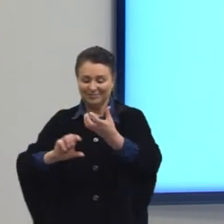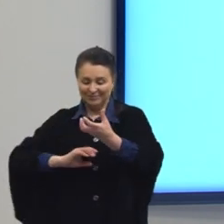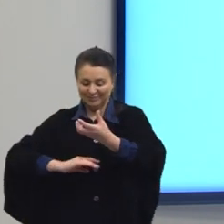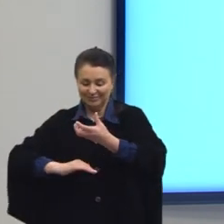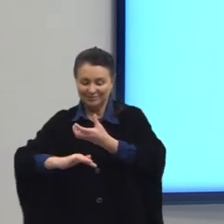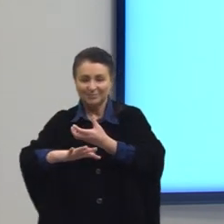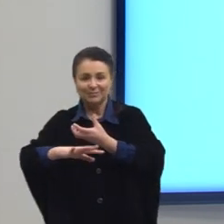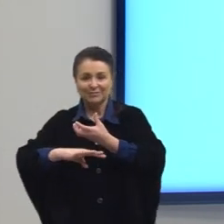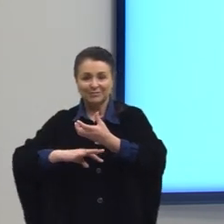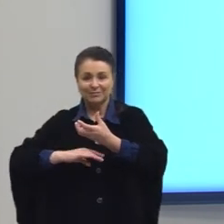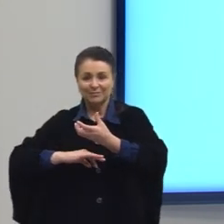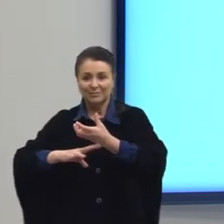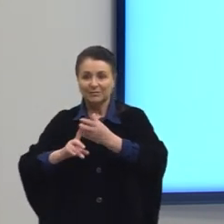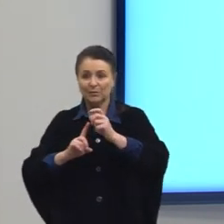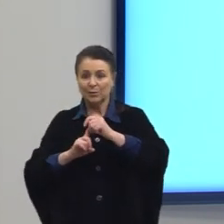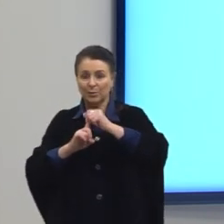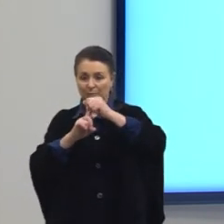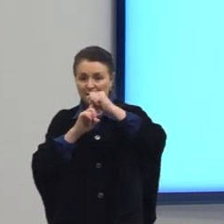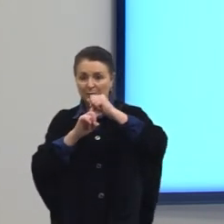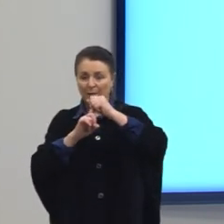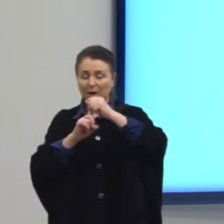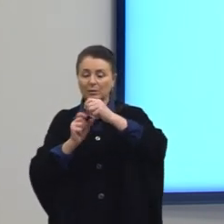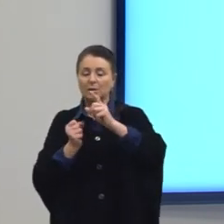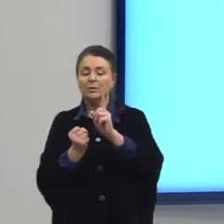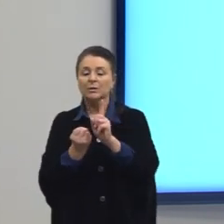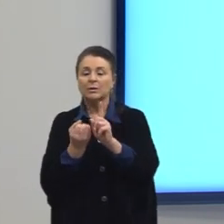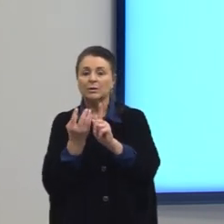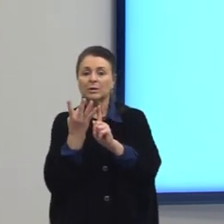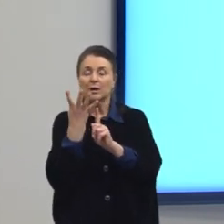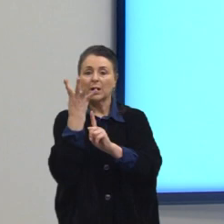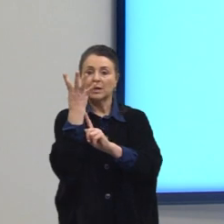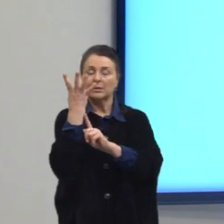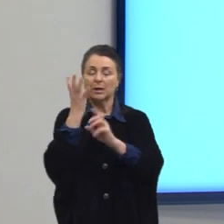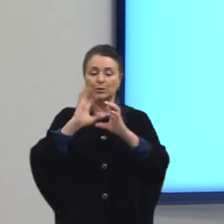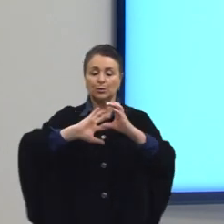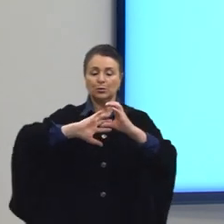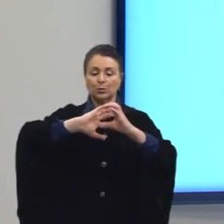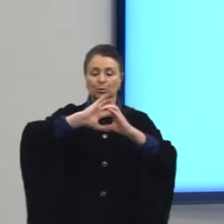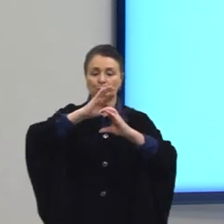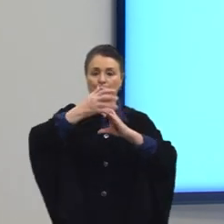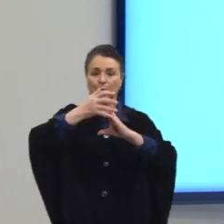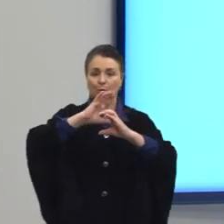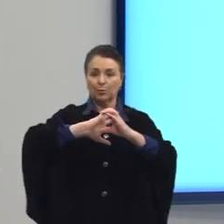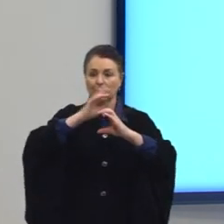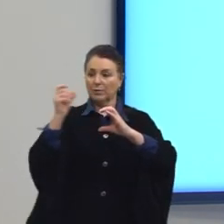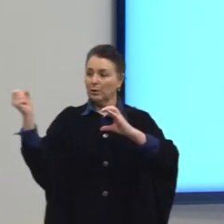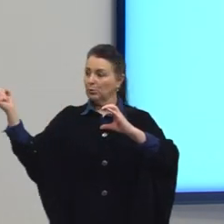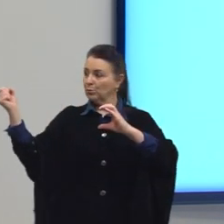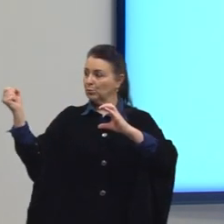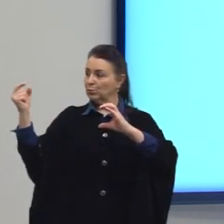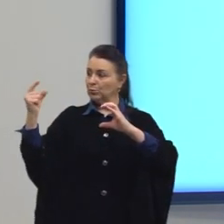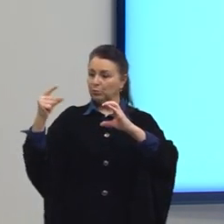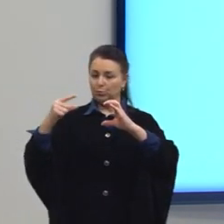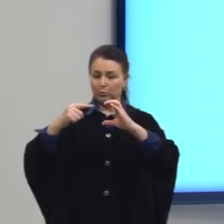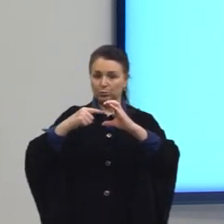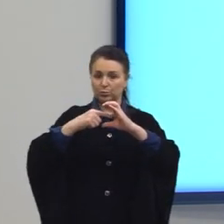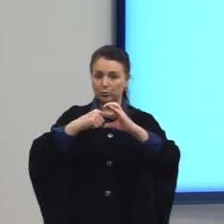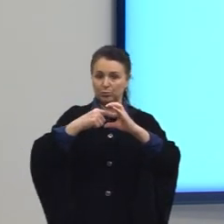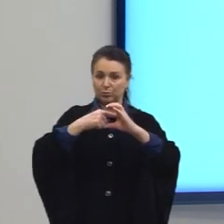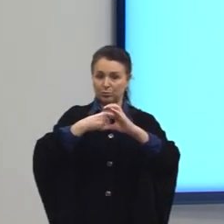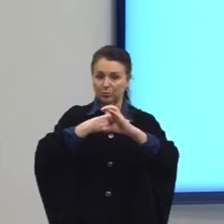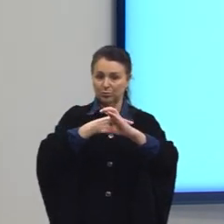os principais emissores de gases de efeito estufa, eles são da onde? São da agricultura